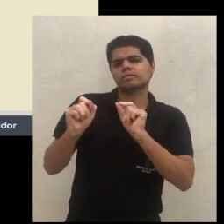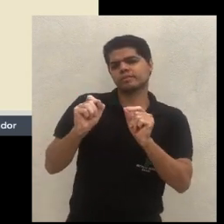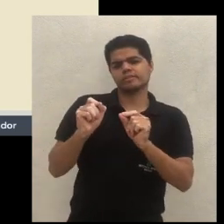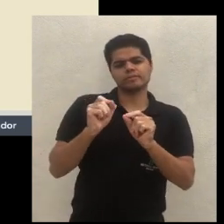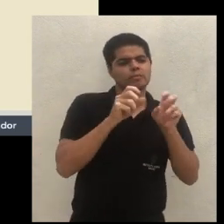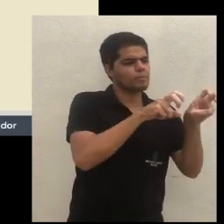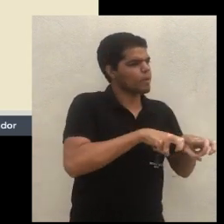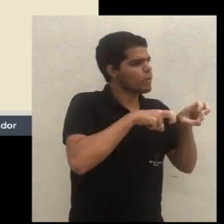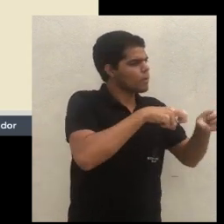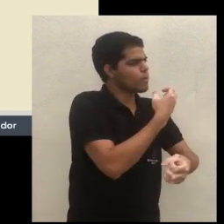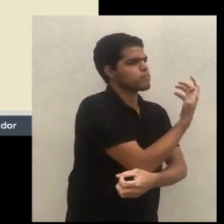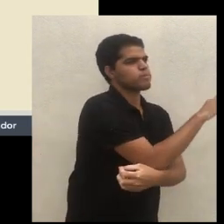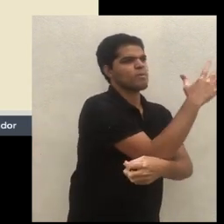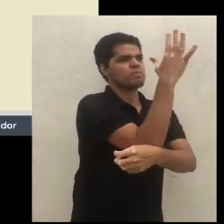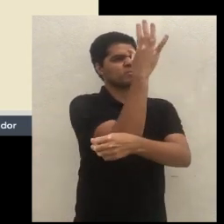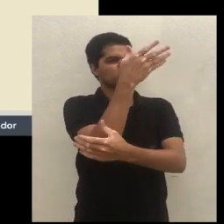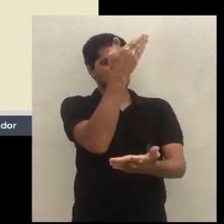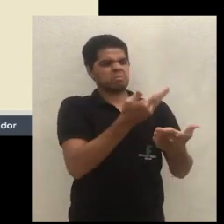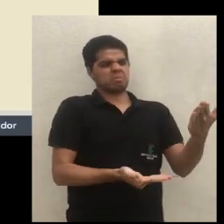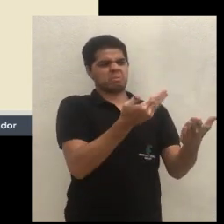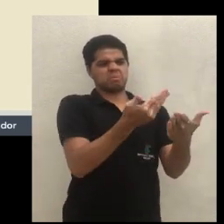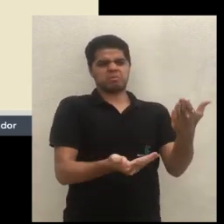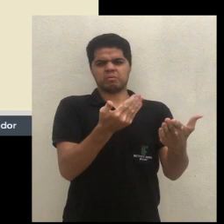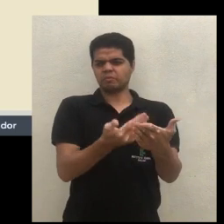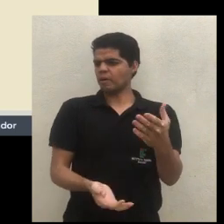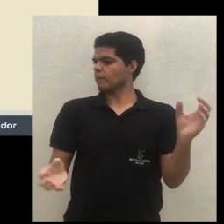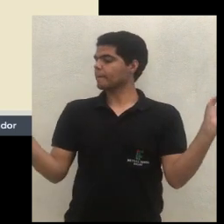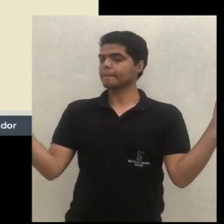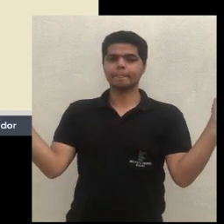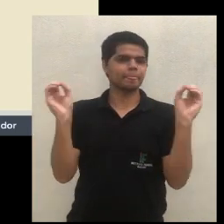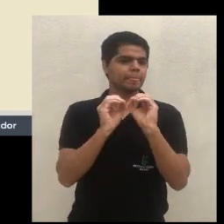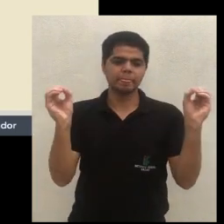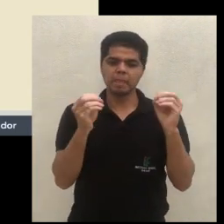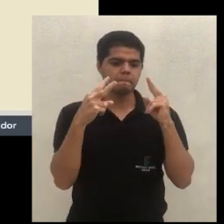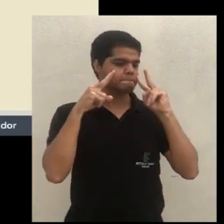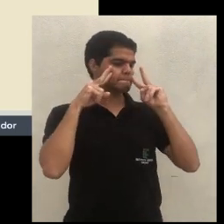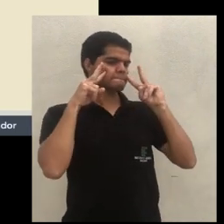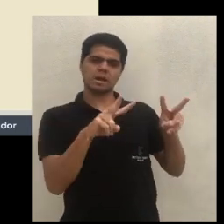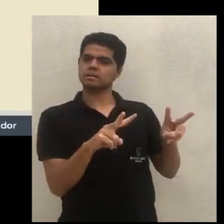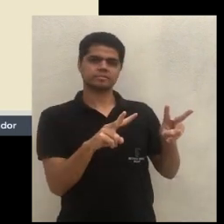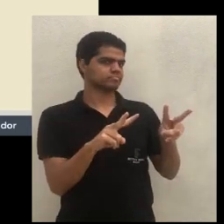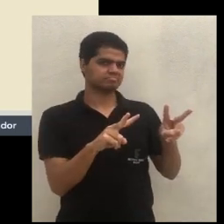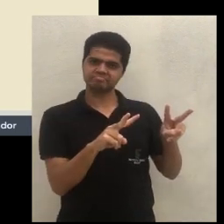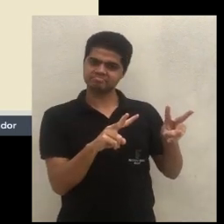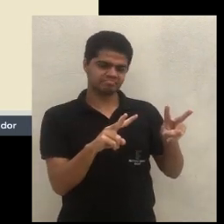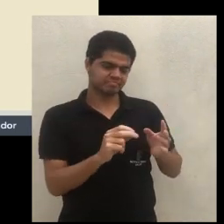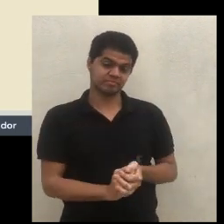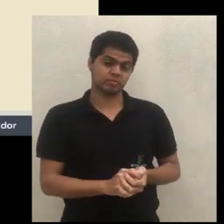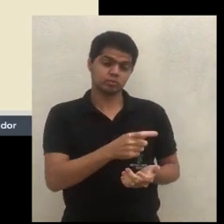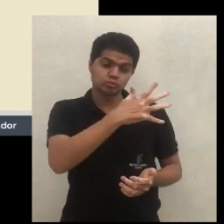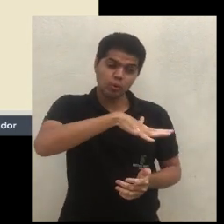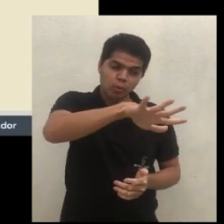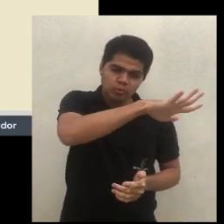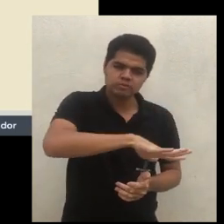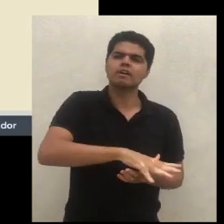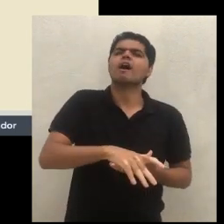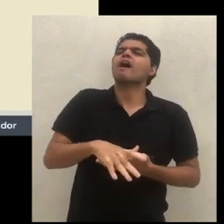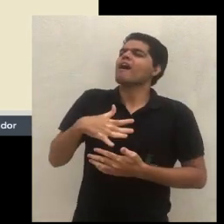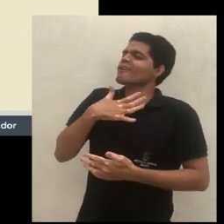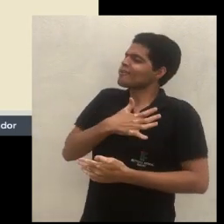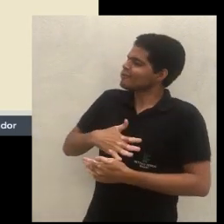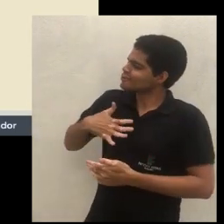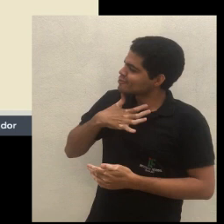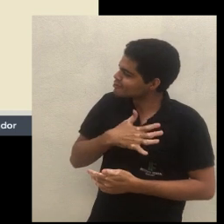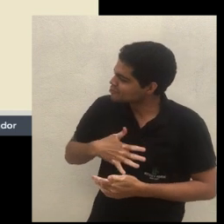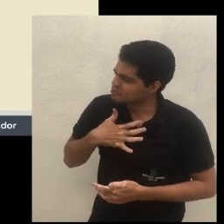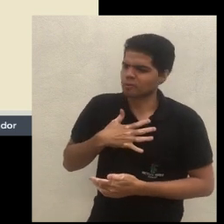agrofloresta que dê prejuízo. Eu não ouvi nenhum agricultor falando que a agrofloresta dele teve prejuízo, que ele se arrependeu. Pelo